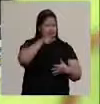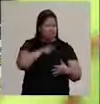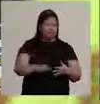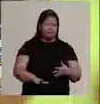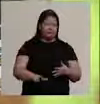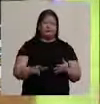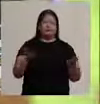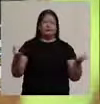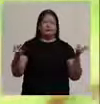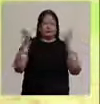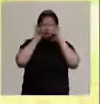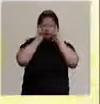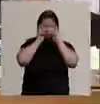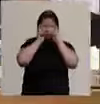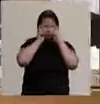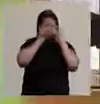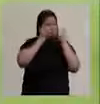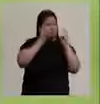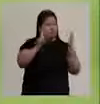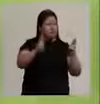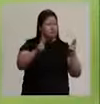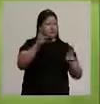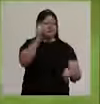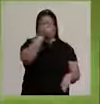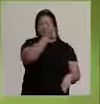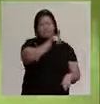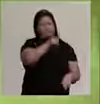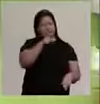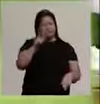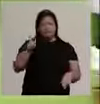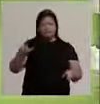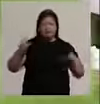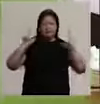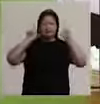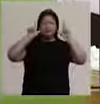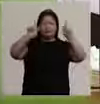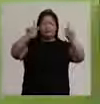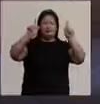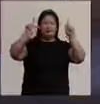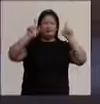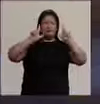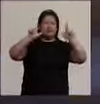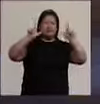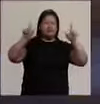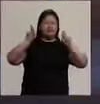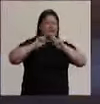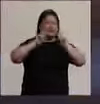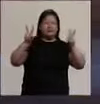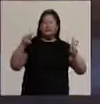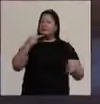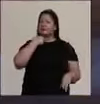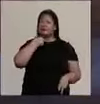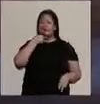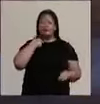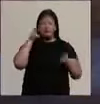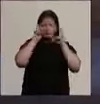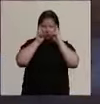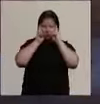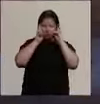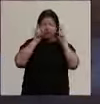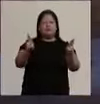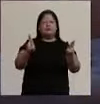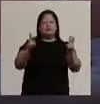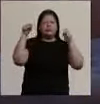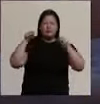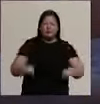a falta de respeito. Não é assim que se faz manifestação. Eu não vou permitir falta de respeito